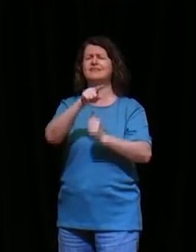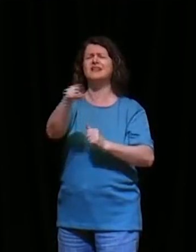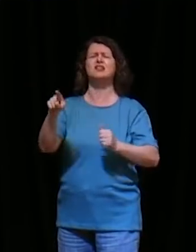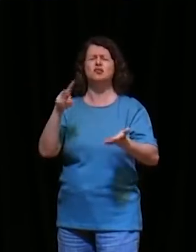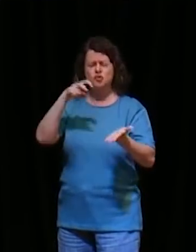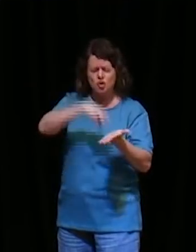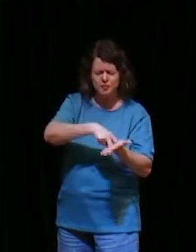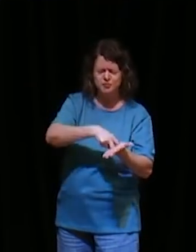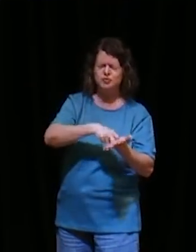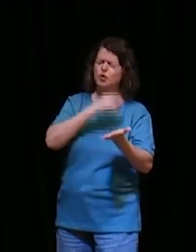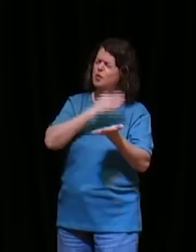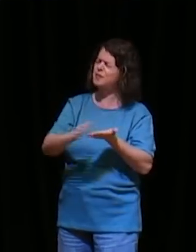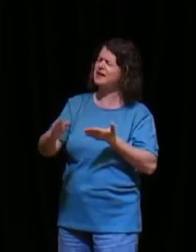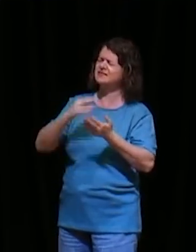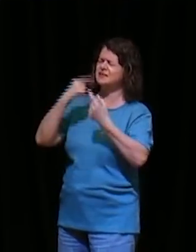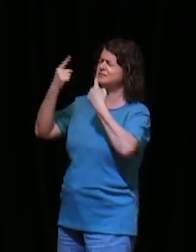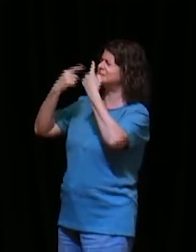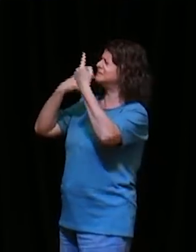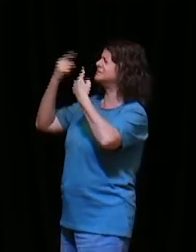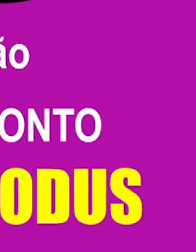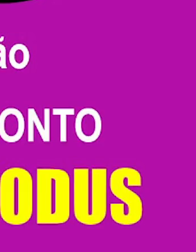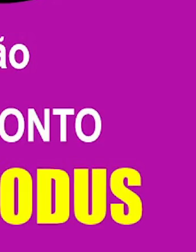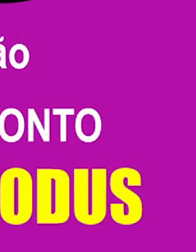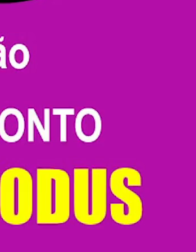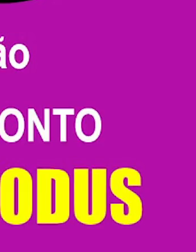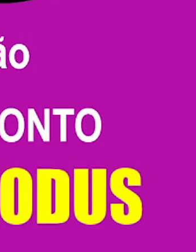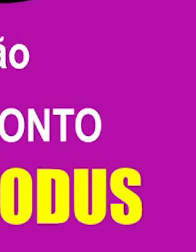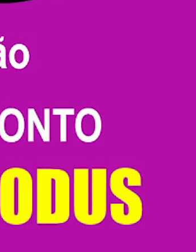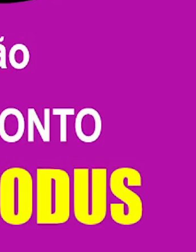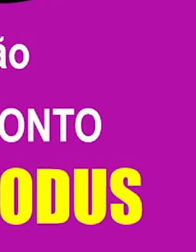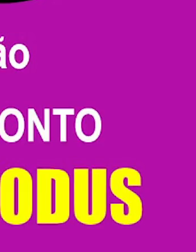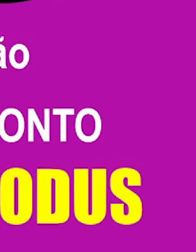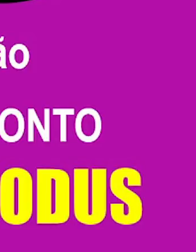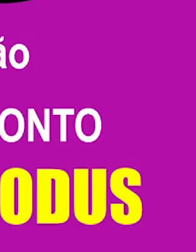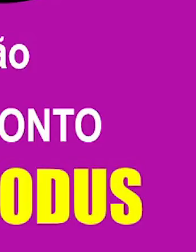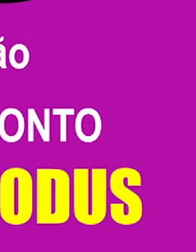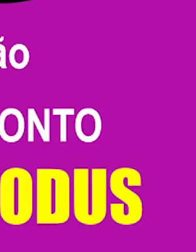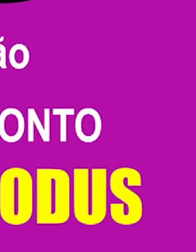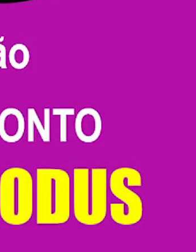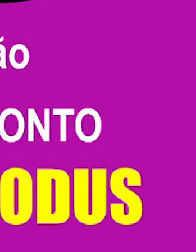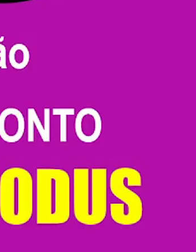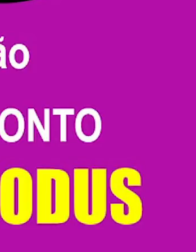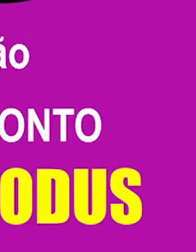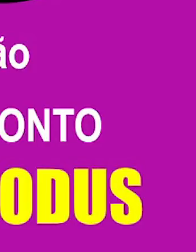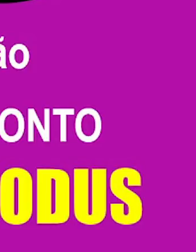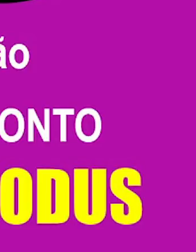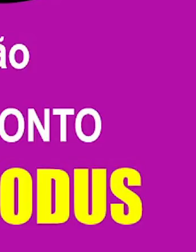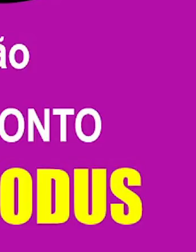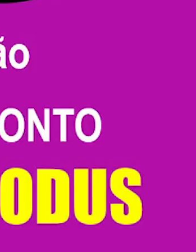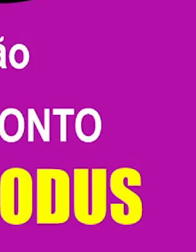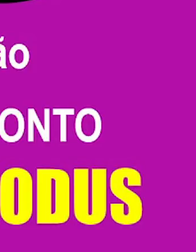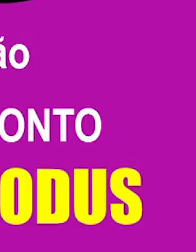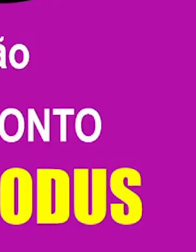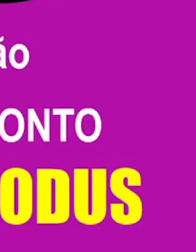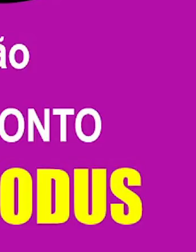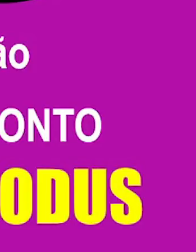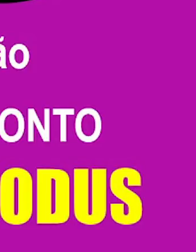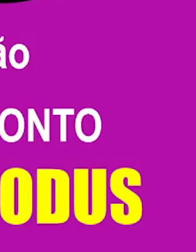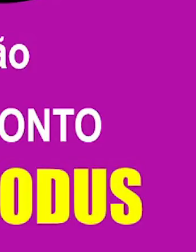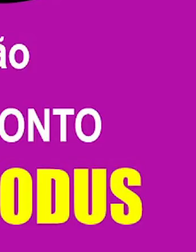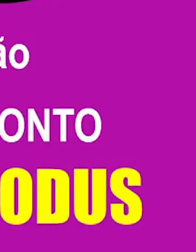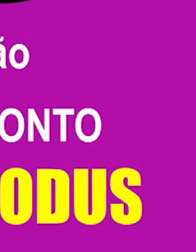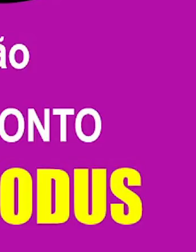joelhos, para que ele entenda, que o Senhor é Deus, que ouve orações, só é Deus, que responde orações, só é Deus, que traz do céu,